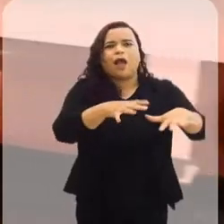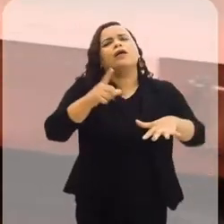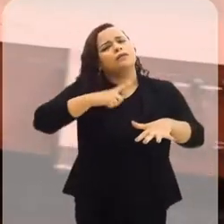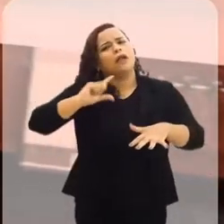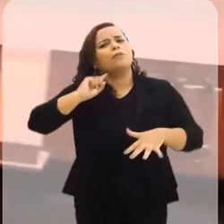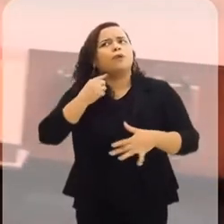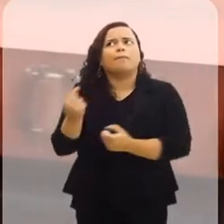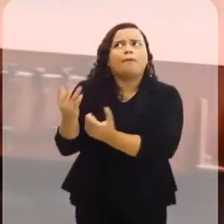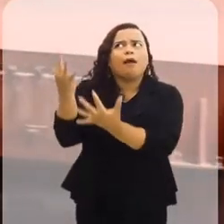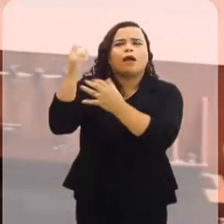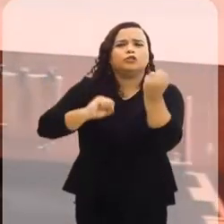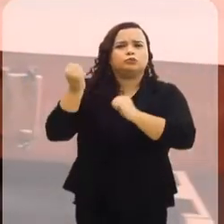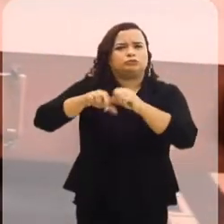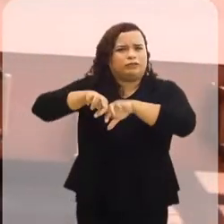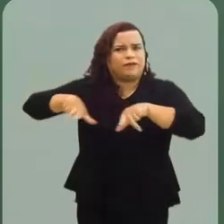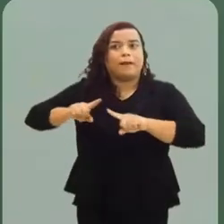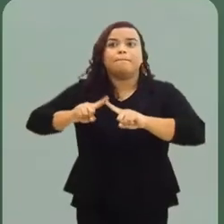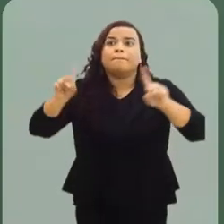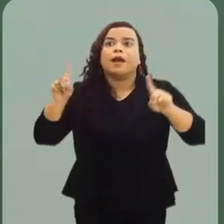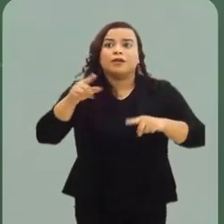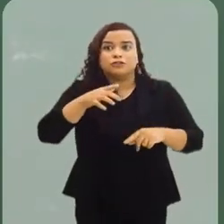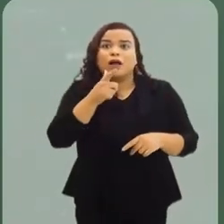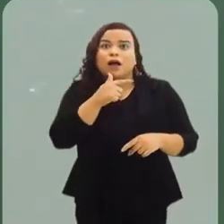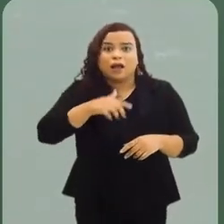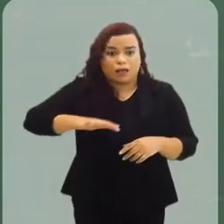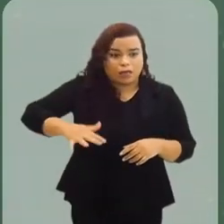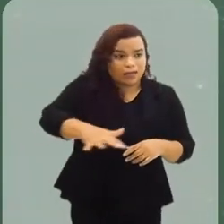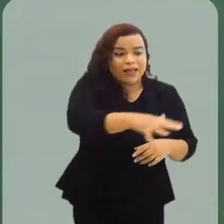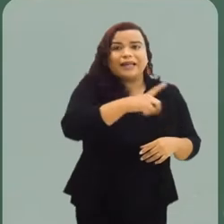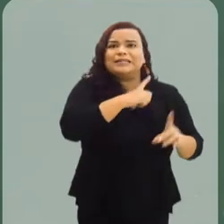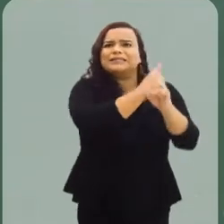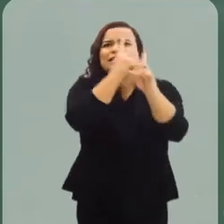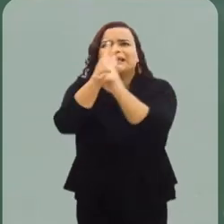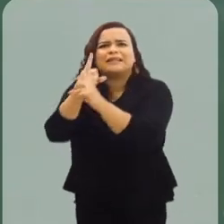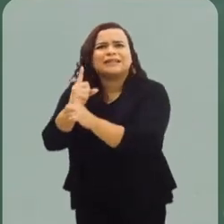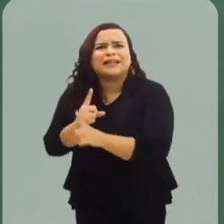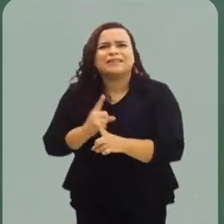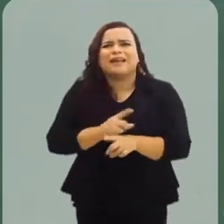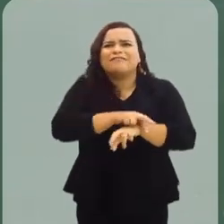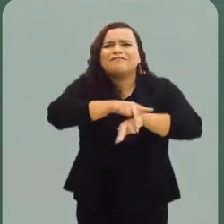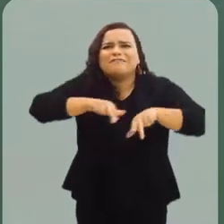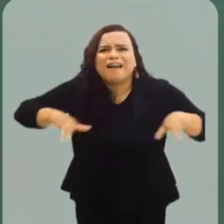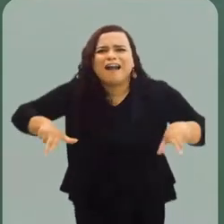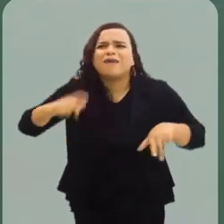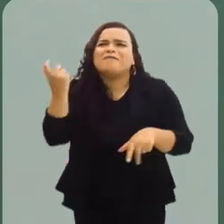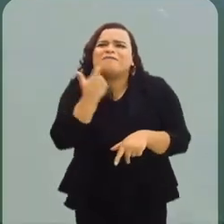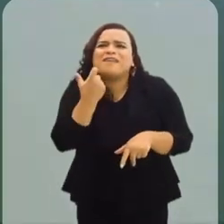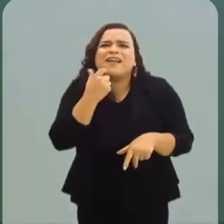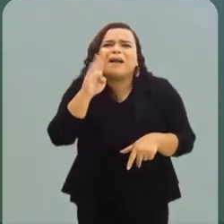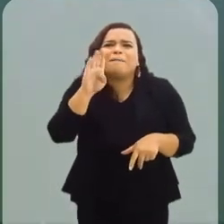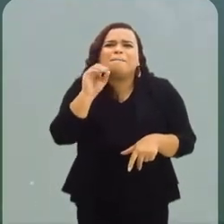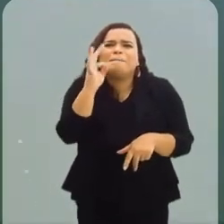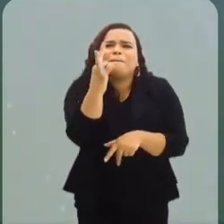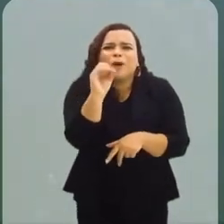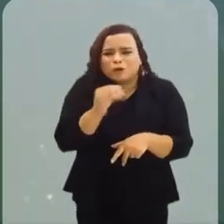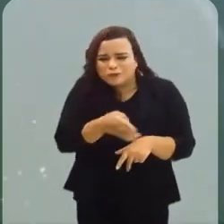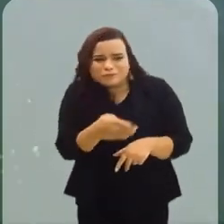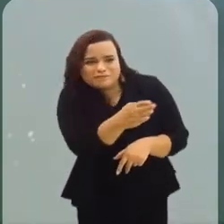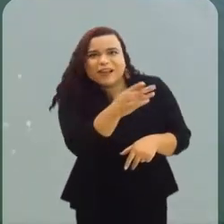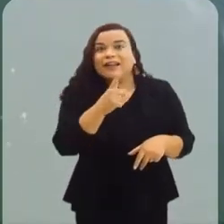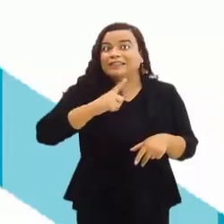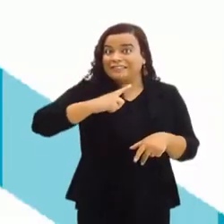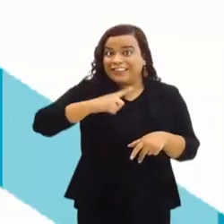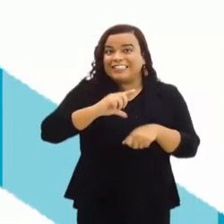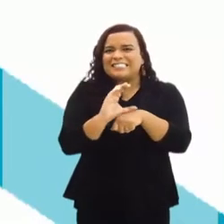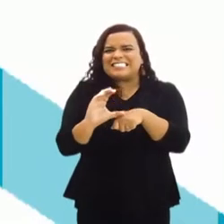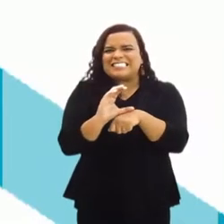indústrias da região, na Baía é possível encontrar centenas de botos cinza, espécie ameaçada